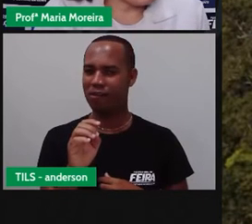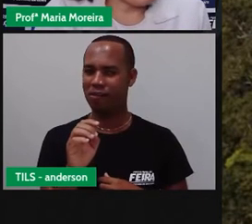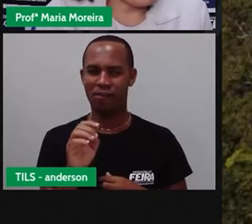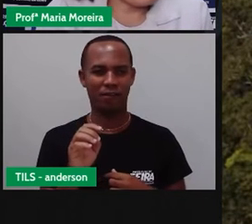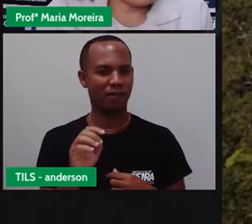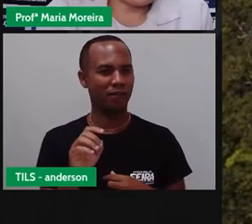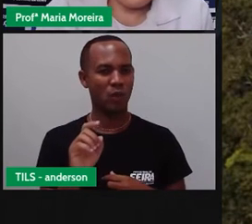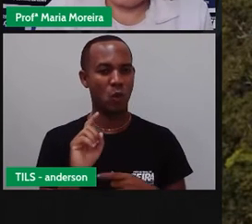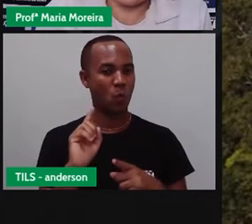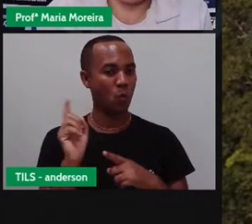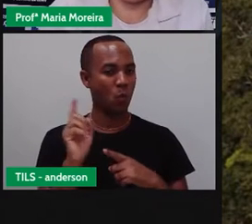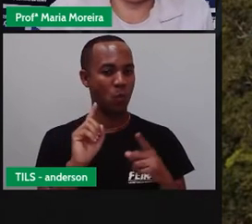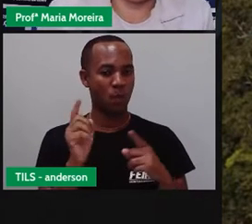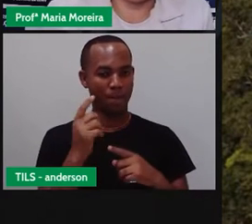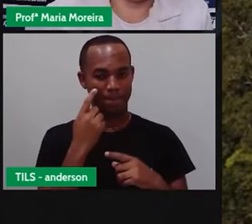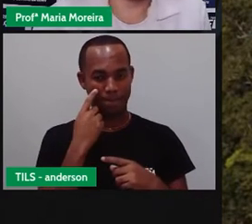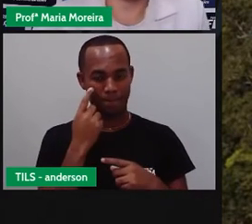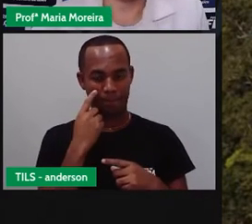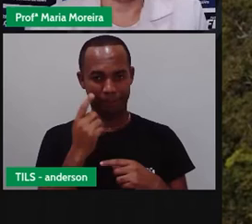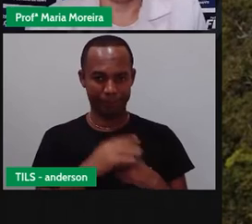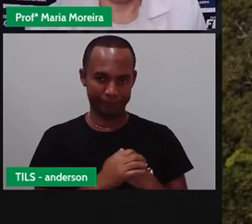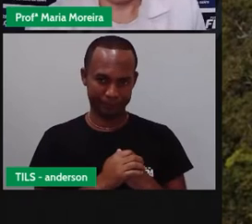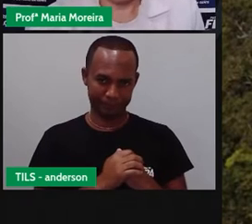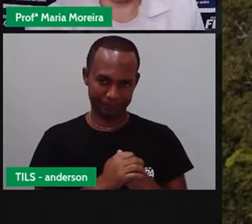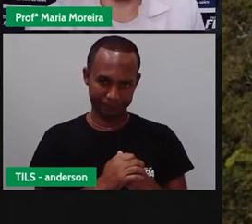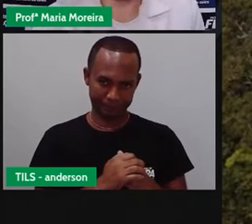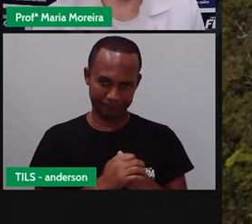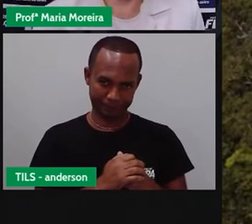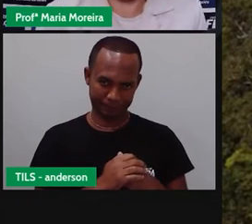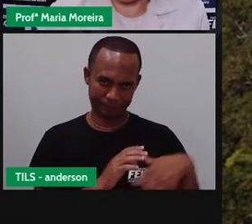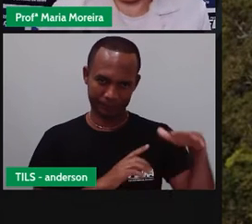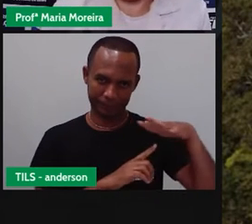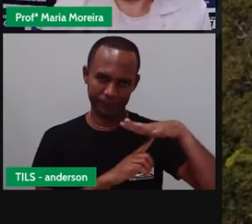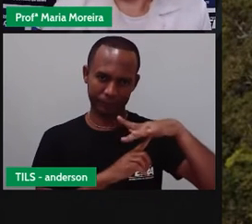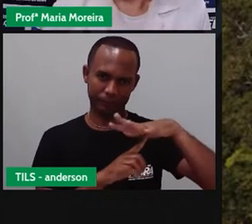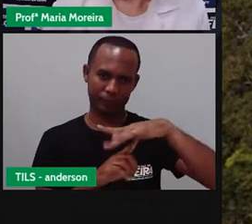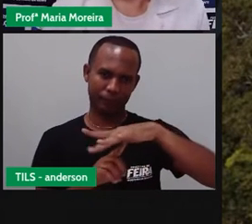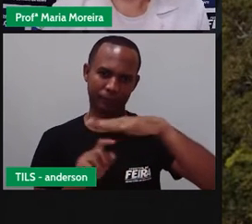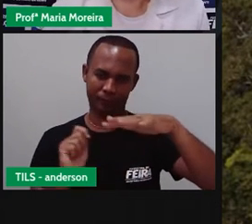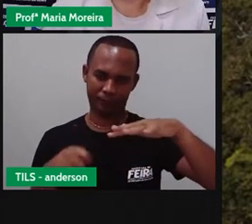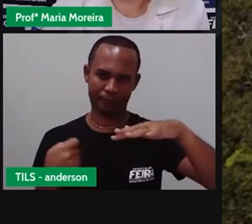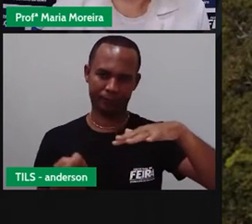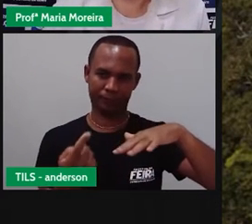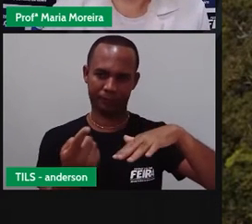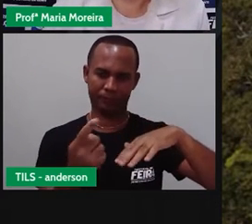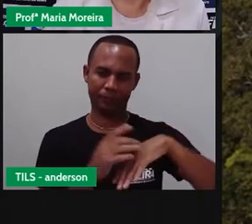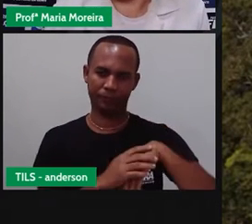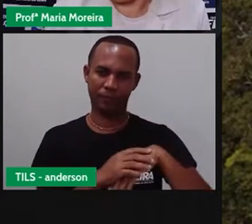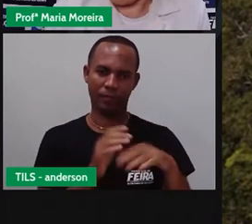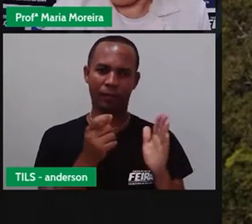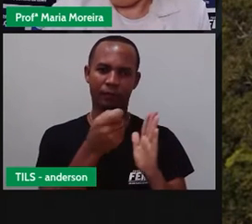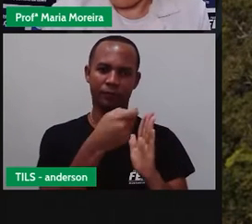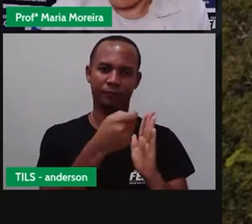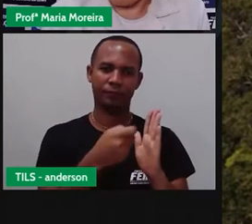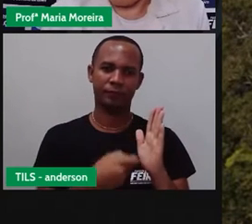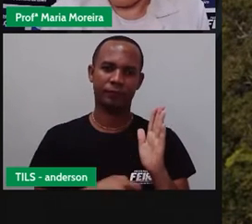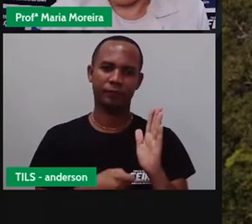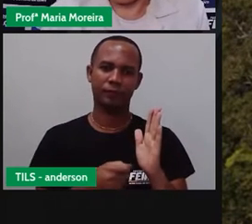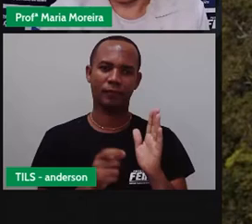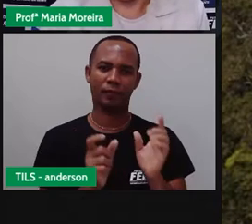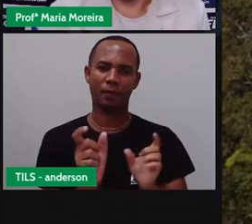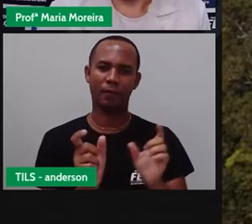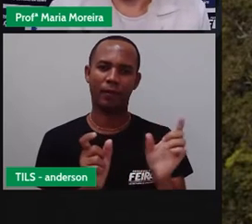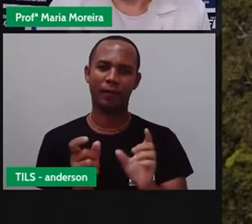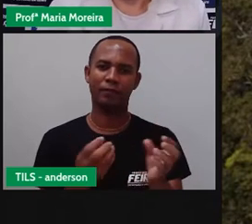podemos ter uma surpresinha? Vamos ter uma surpresa ou não vamos? Como será que se escreve essa palavra?